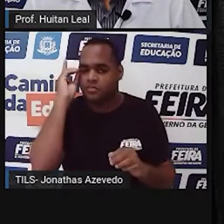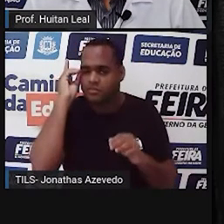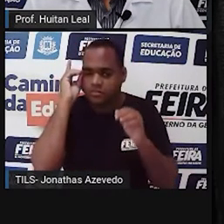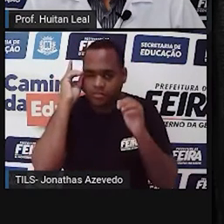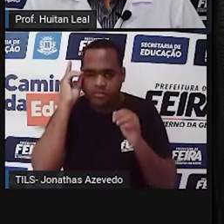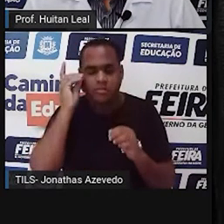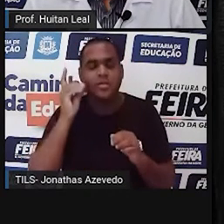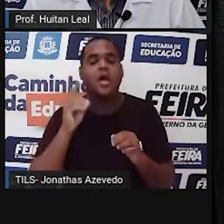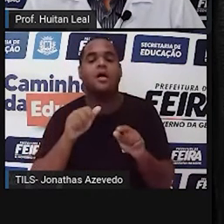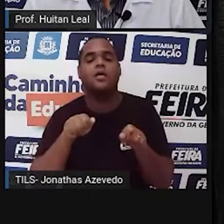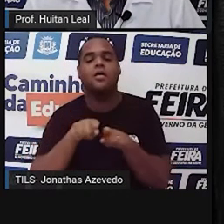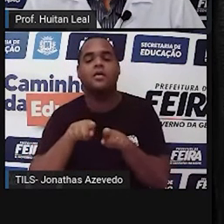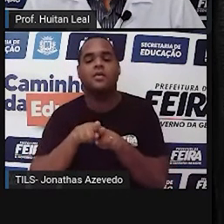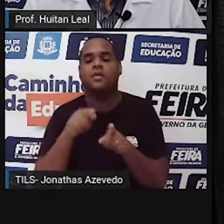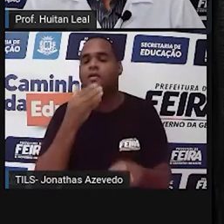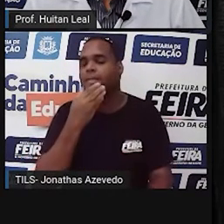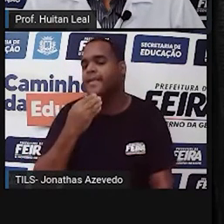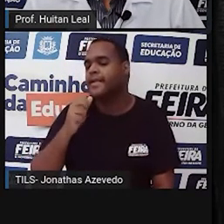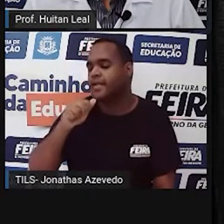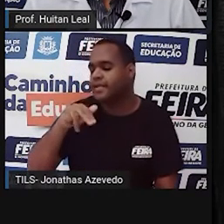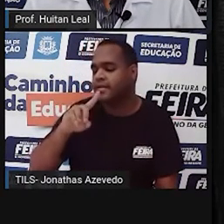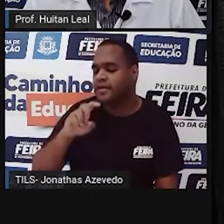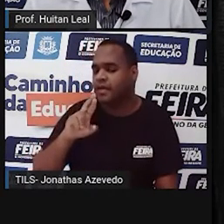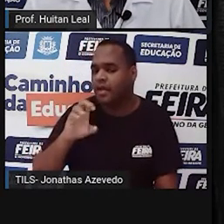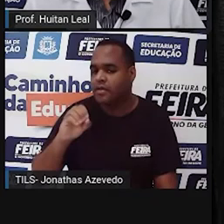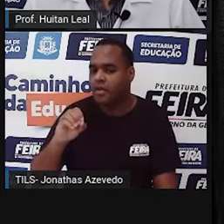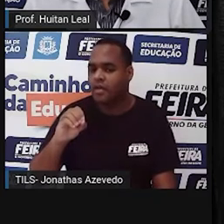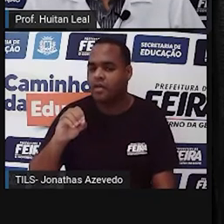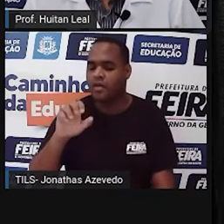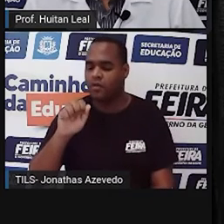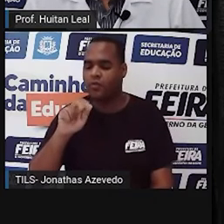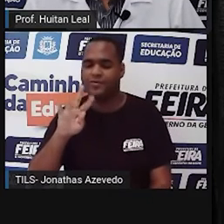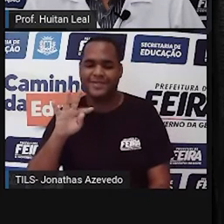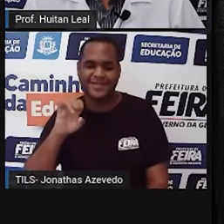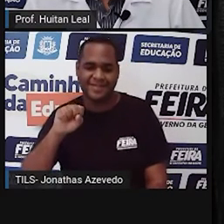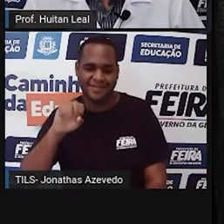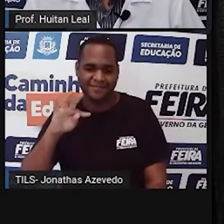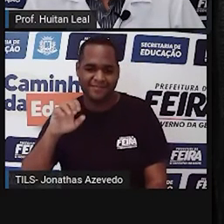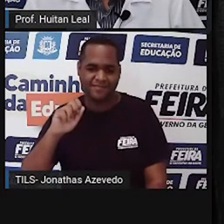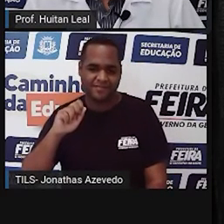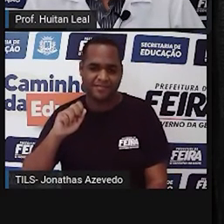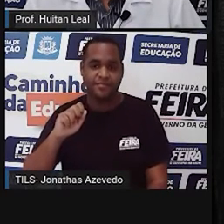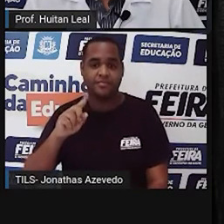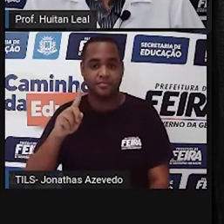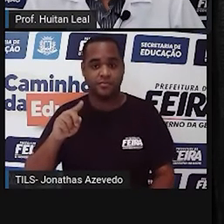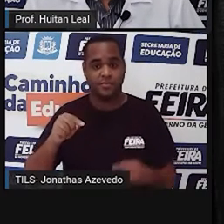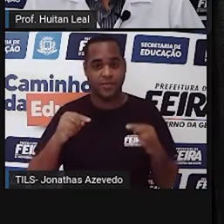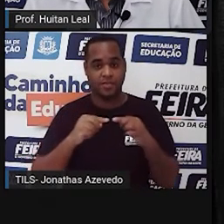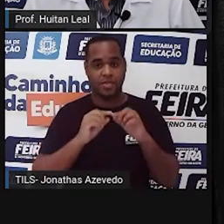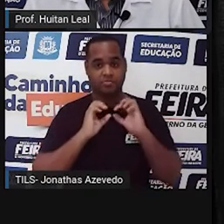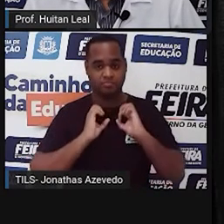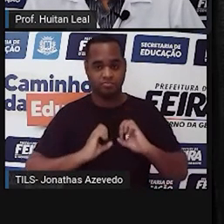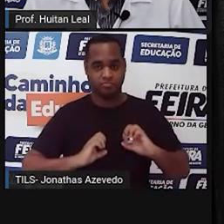E o André, que é autista. Mas também se incluem as questões étnicas. Olha, um indígena, um